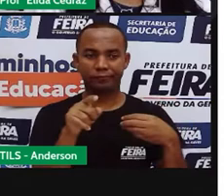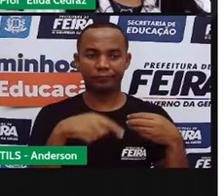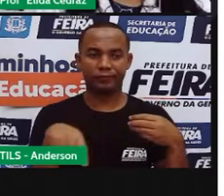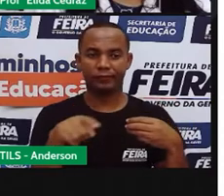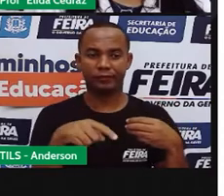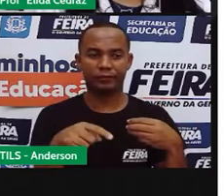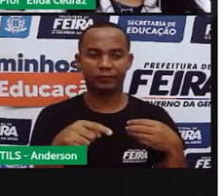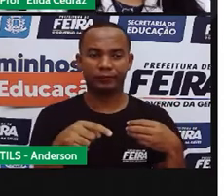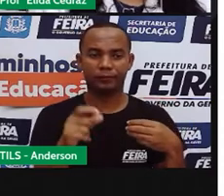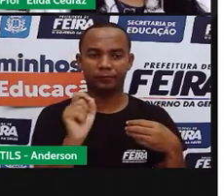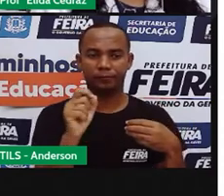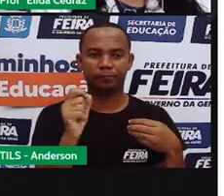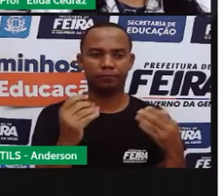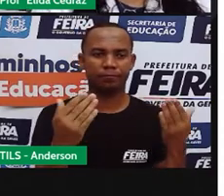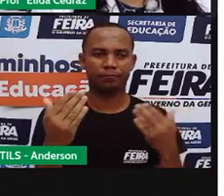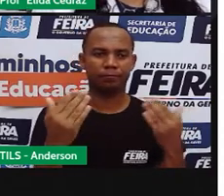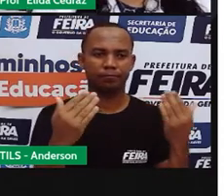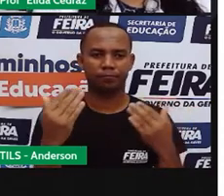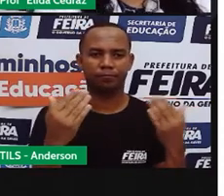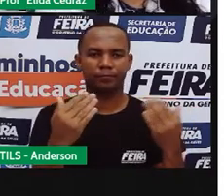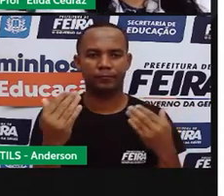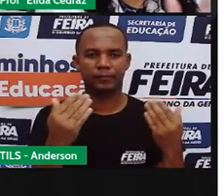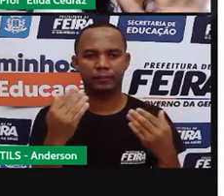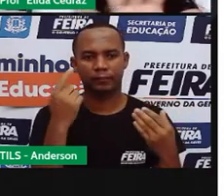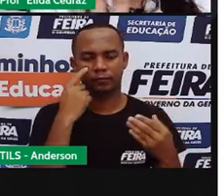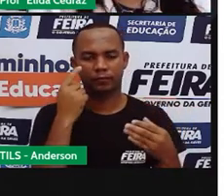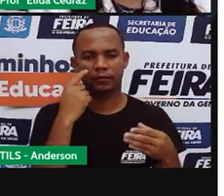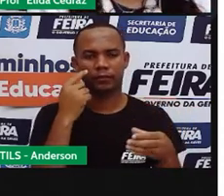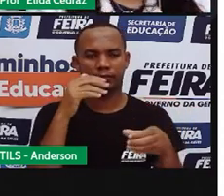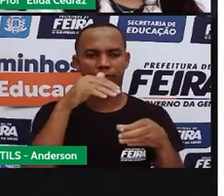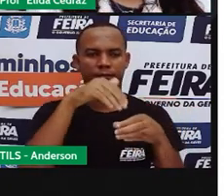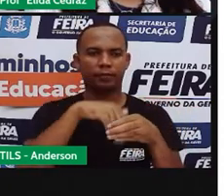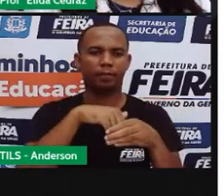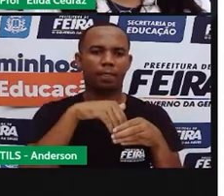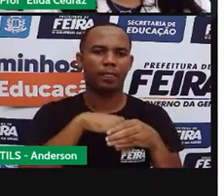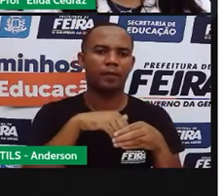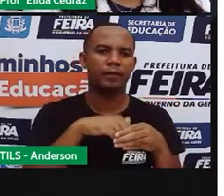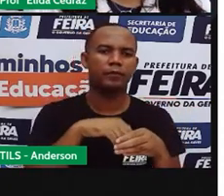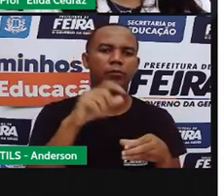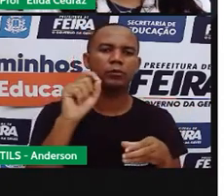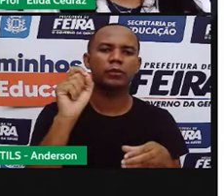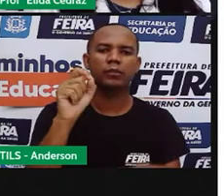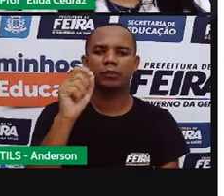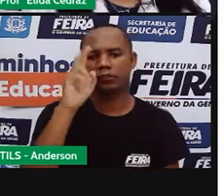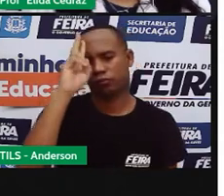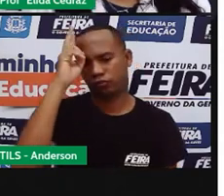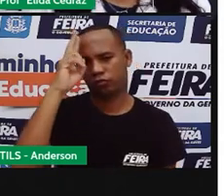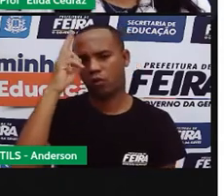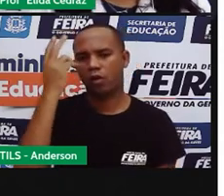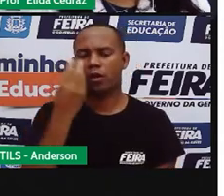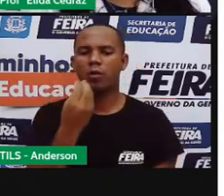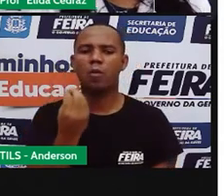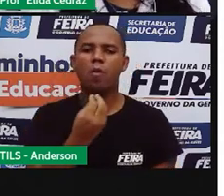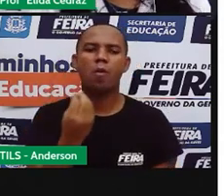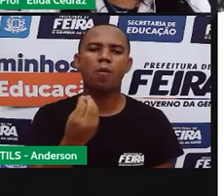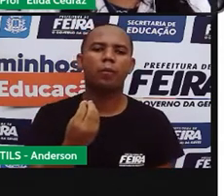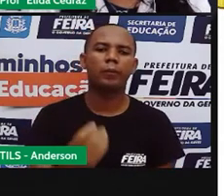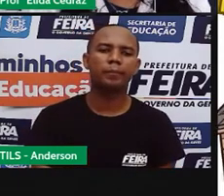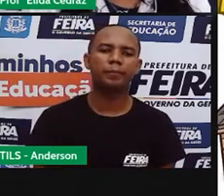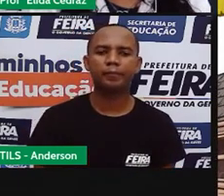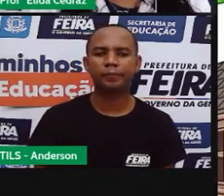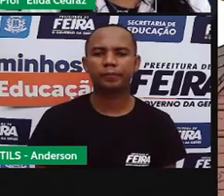analisando agora dentro desse contexto da historinha, não na realidade.